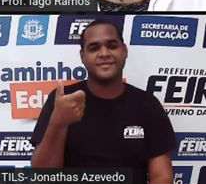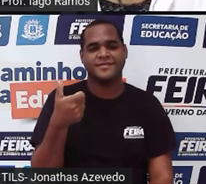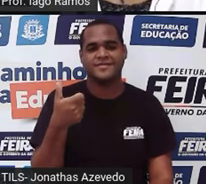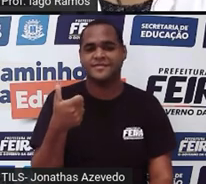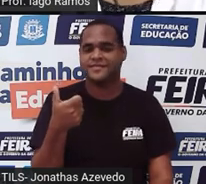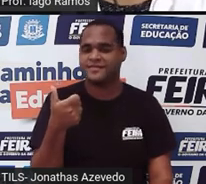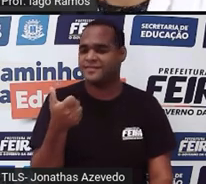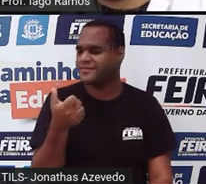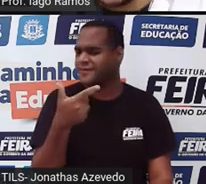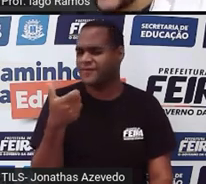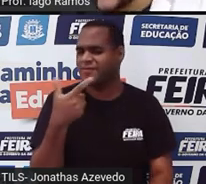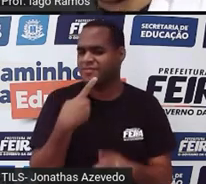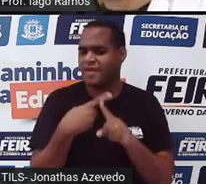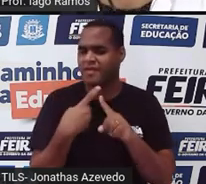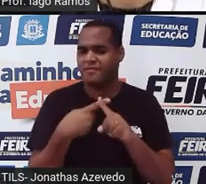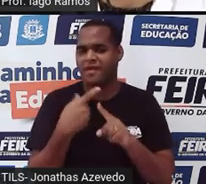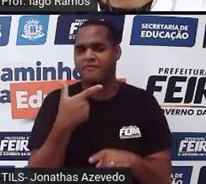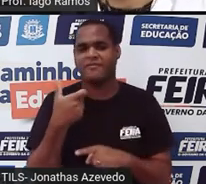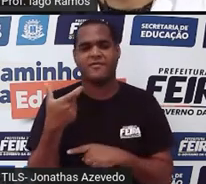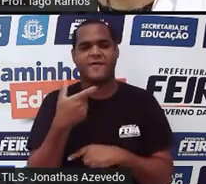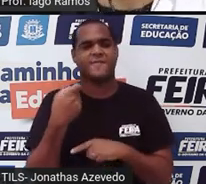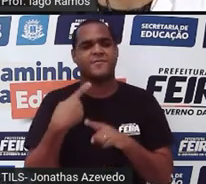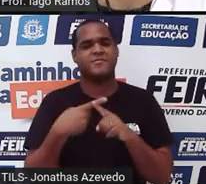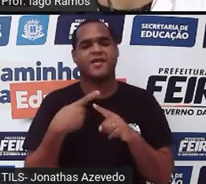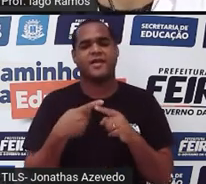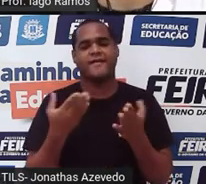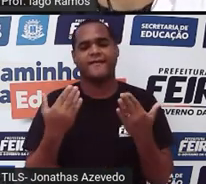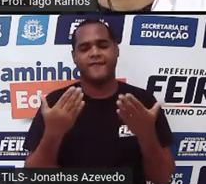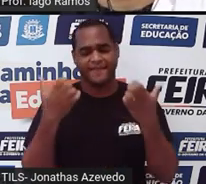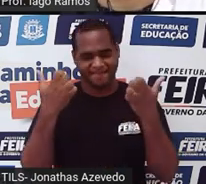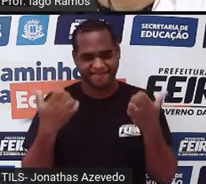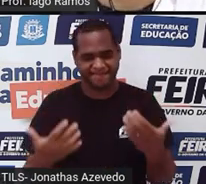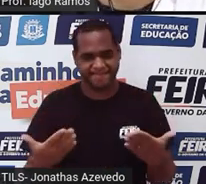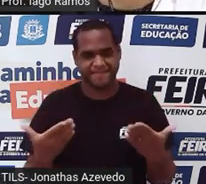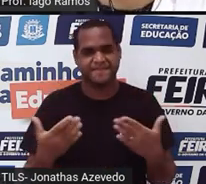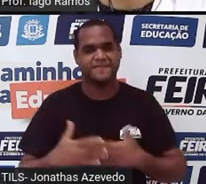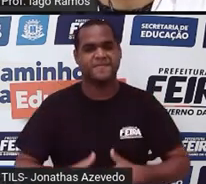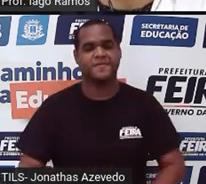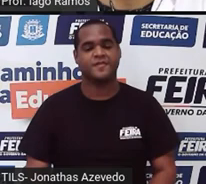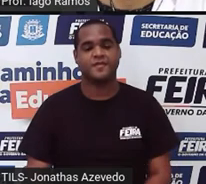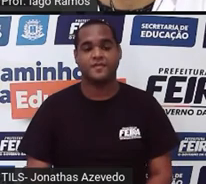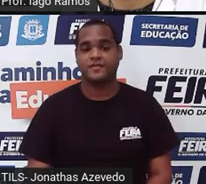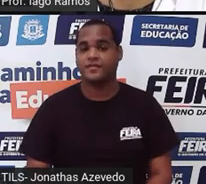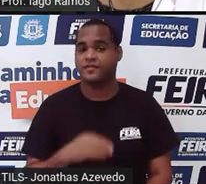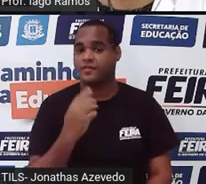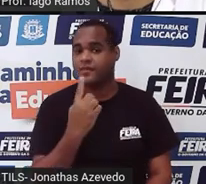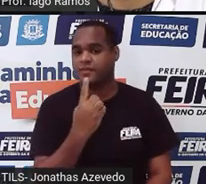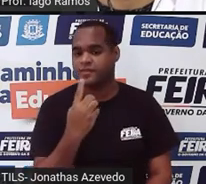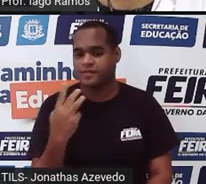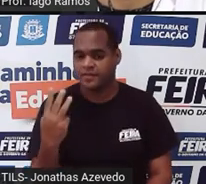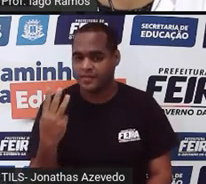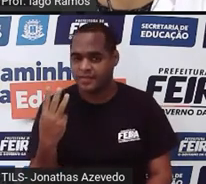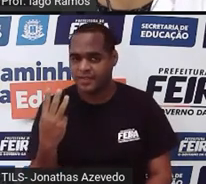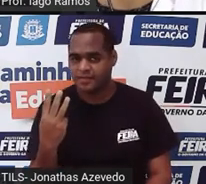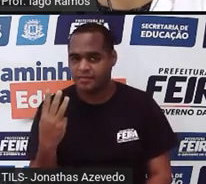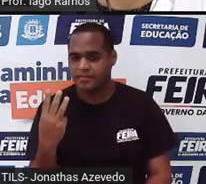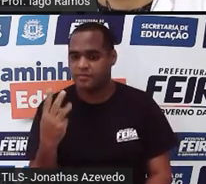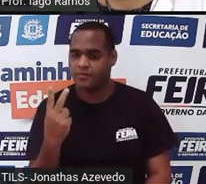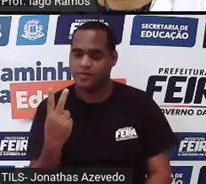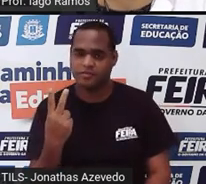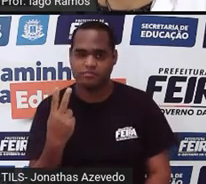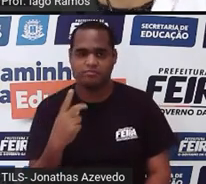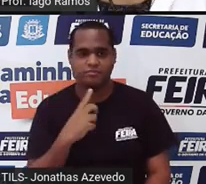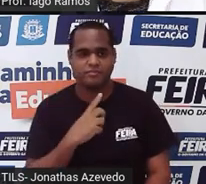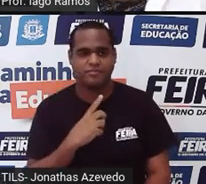Professor, por que 21? Vem comigo, olha só. do 1 para o 3, aumenta